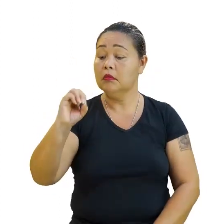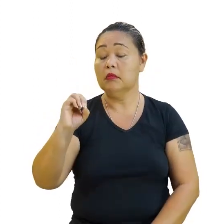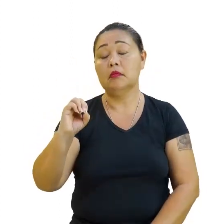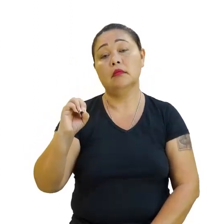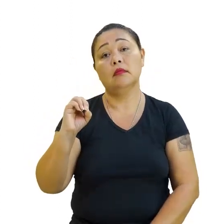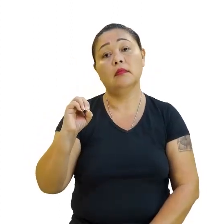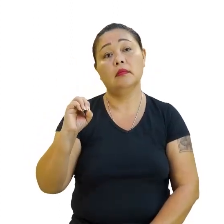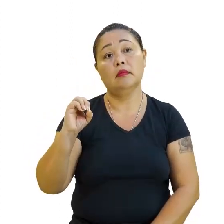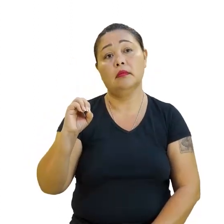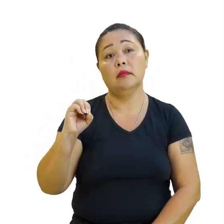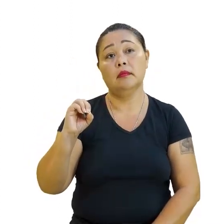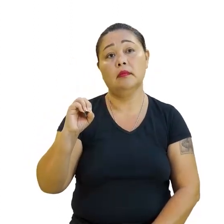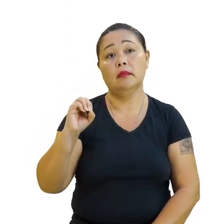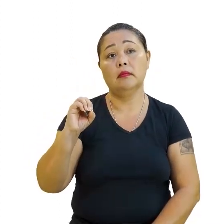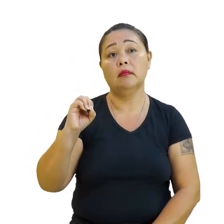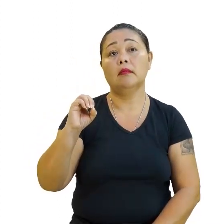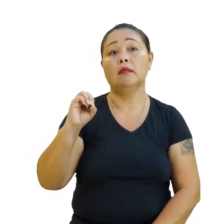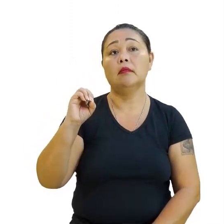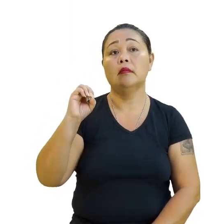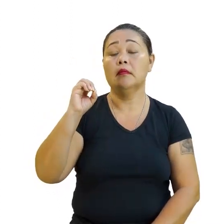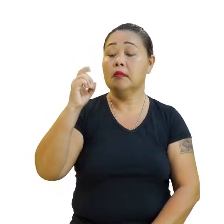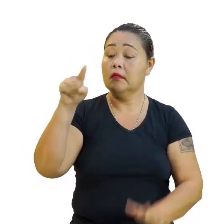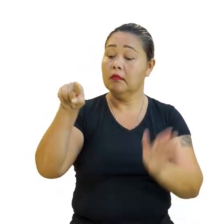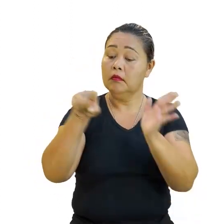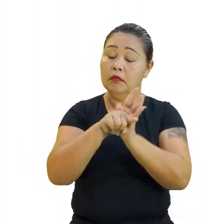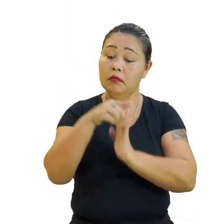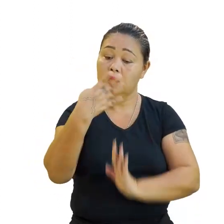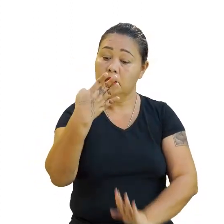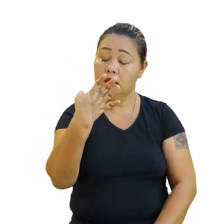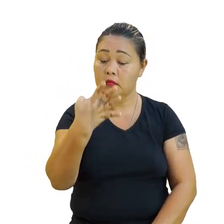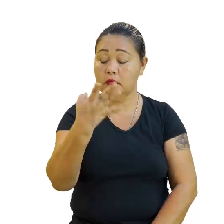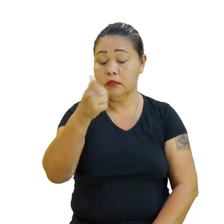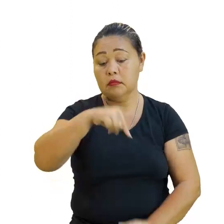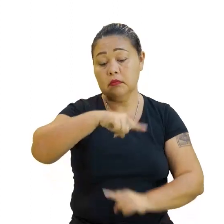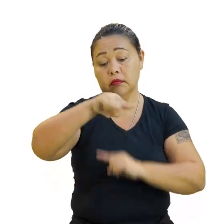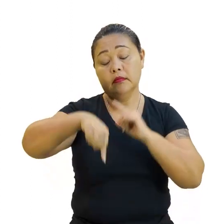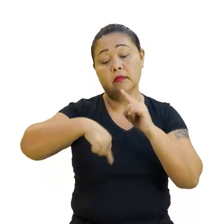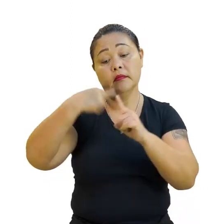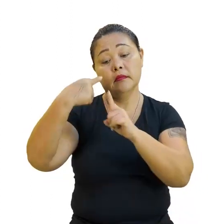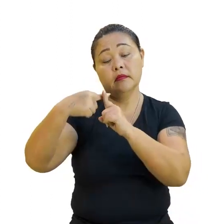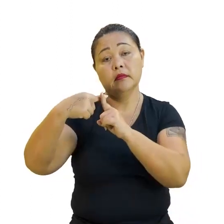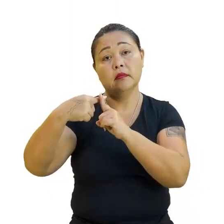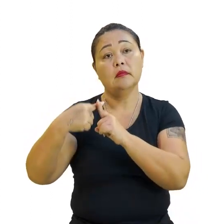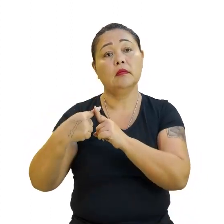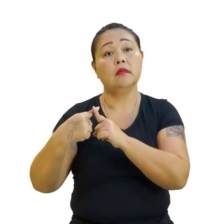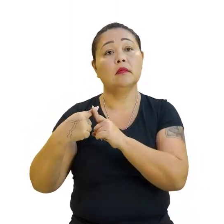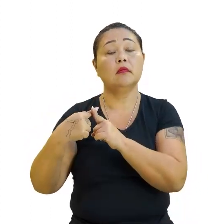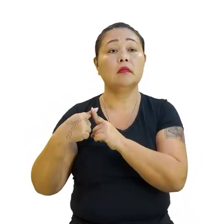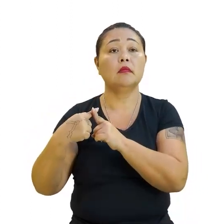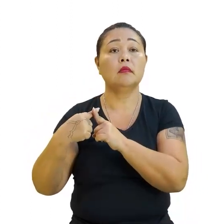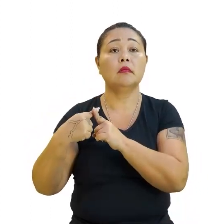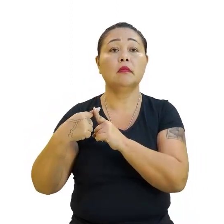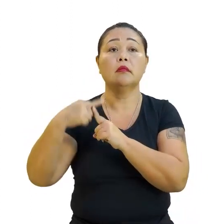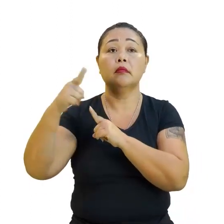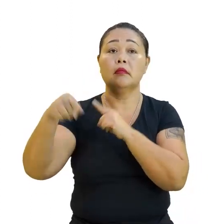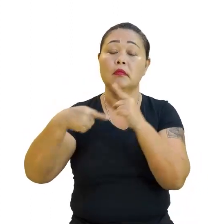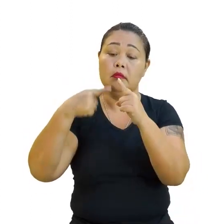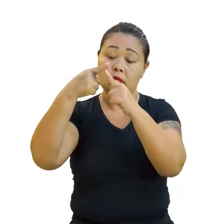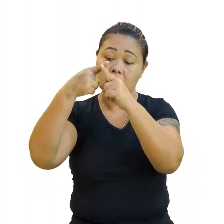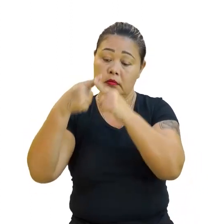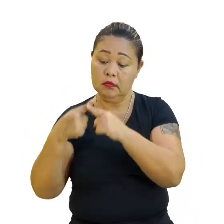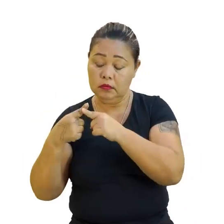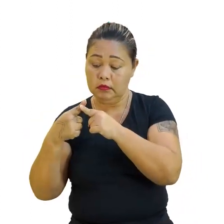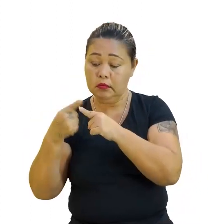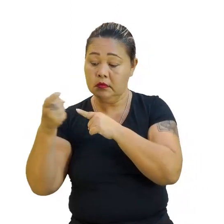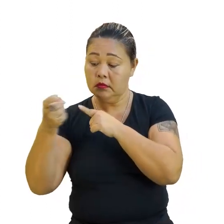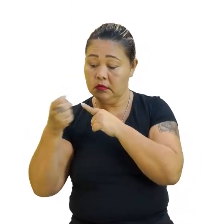né? Então, vamos lá. O menos 4 estava negativo, a gente preferiu passar ele para cá, que ele já fica positivo. Está multiplicando, quem está com x